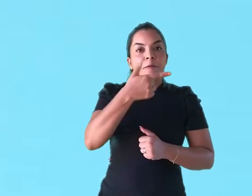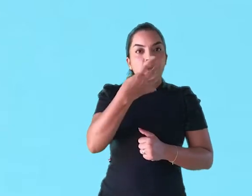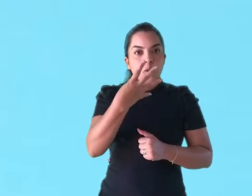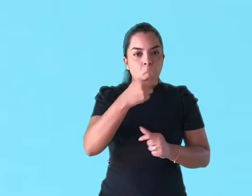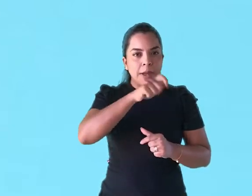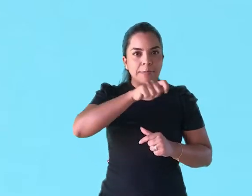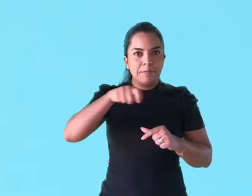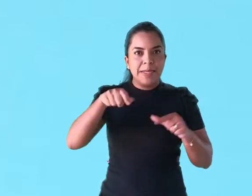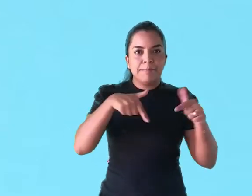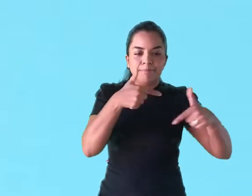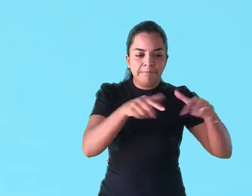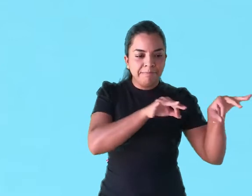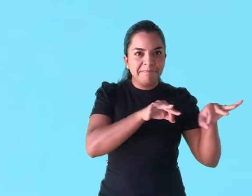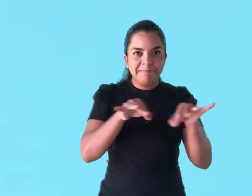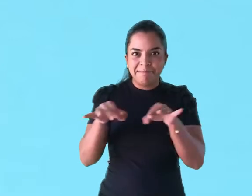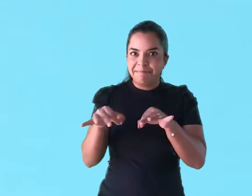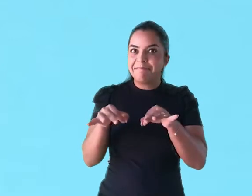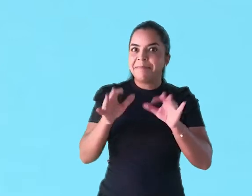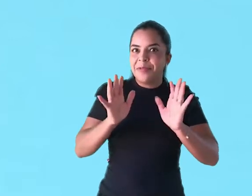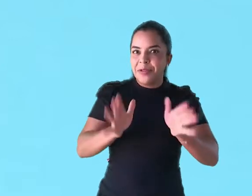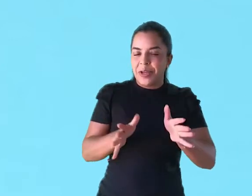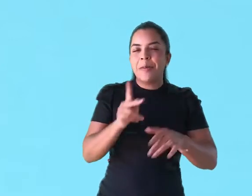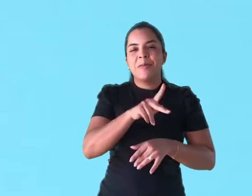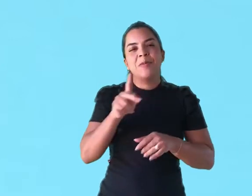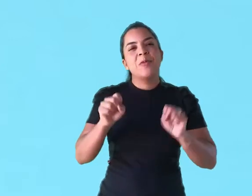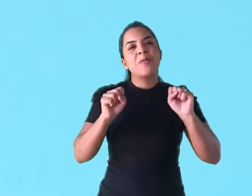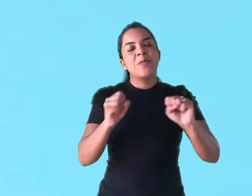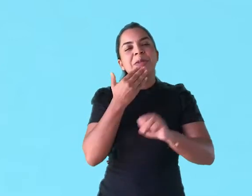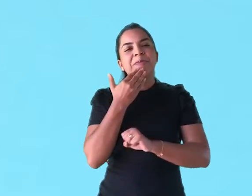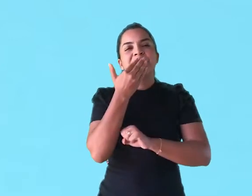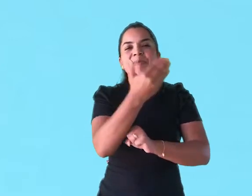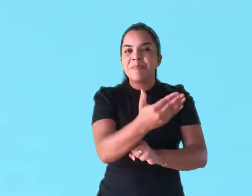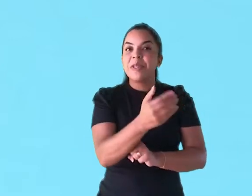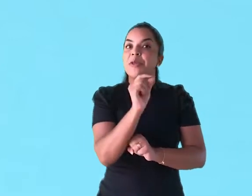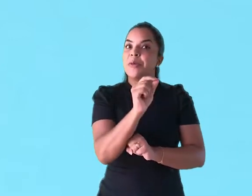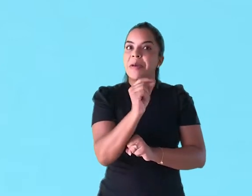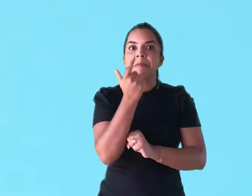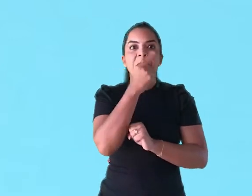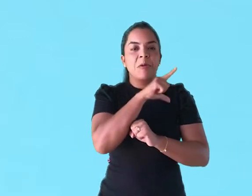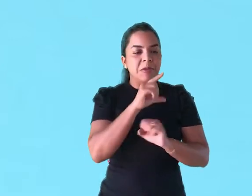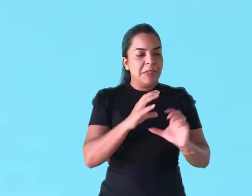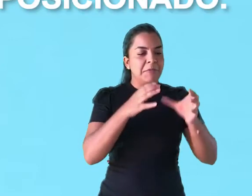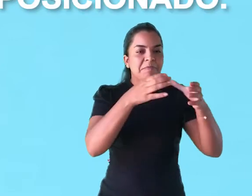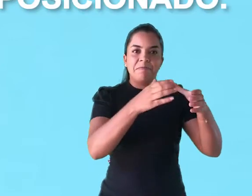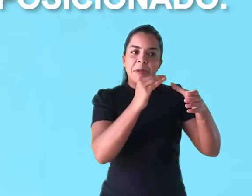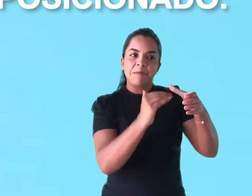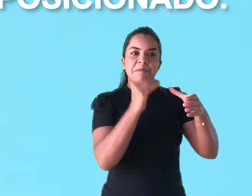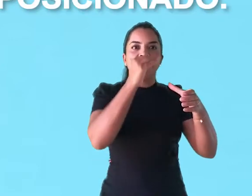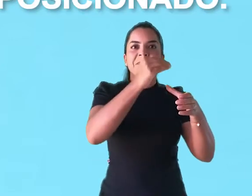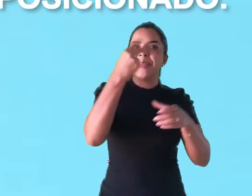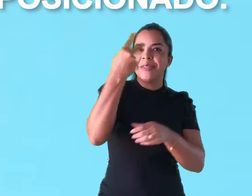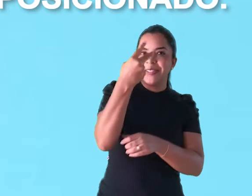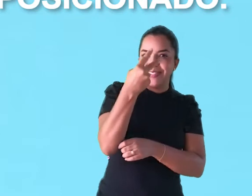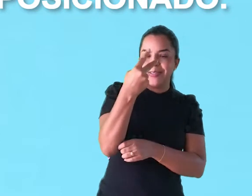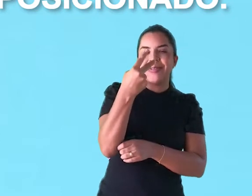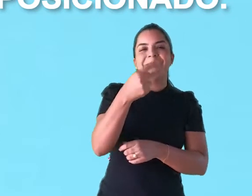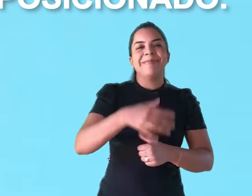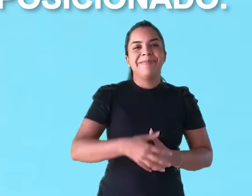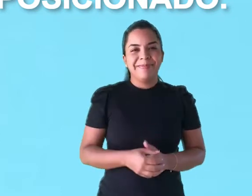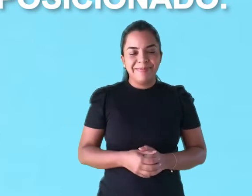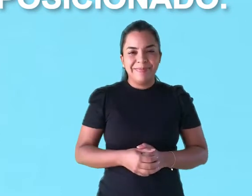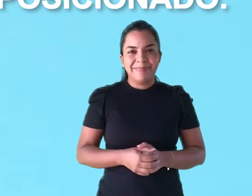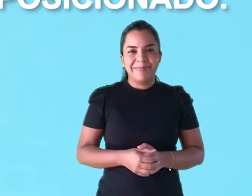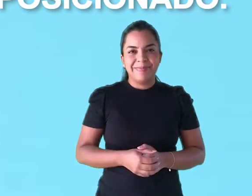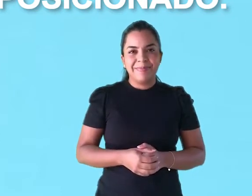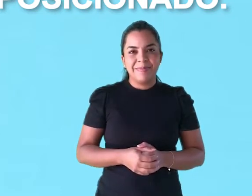Após 24 meses de efetivo exercício, o docente já pode solicitar progressão para o nível 2 da subclasse